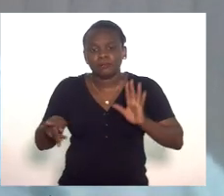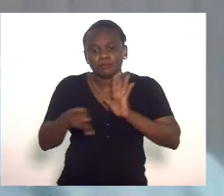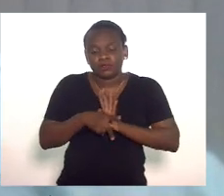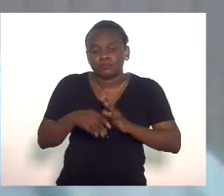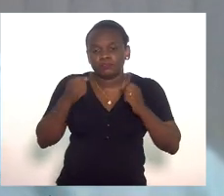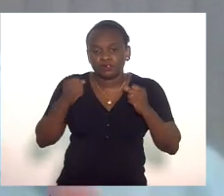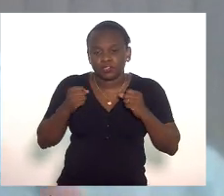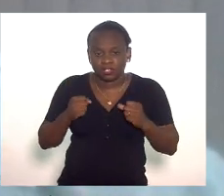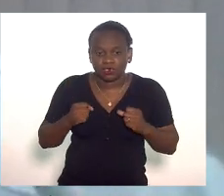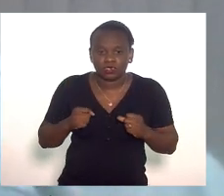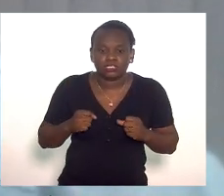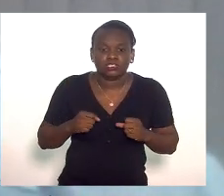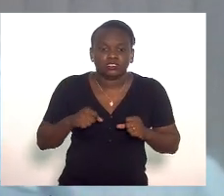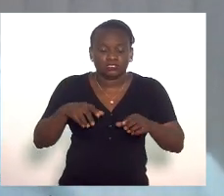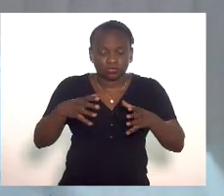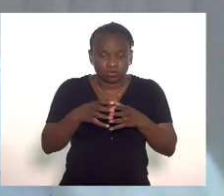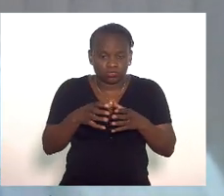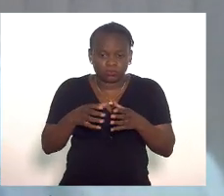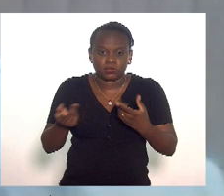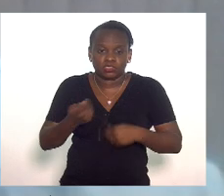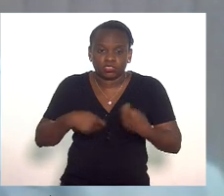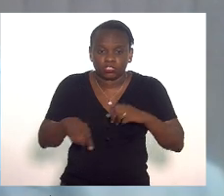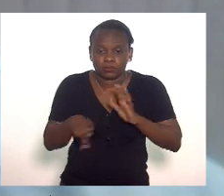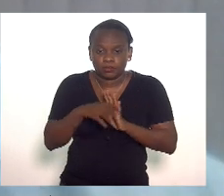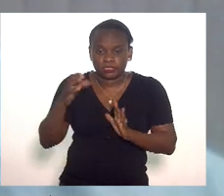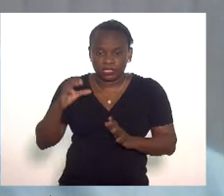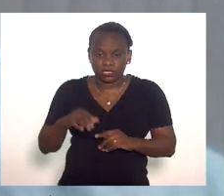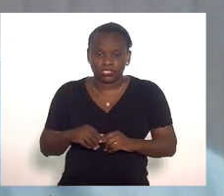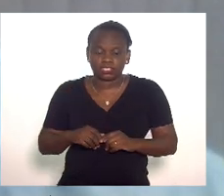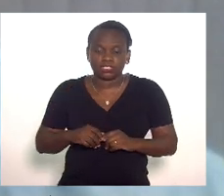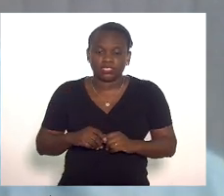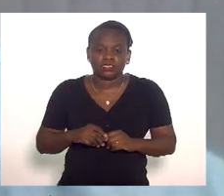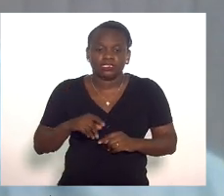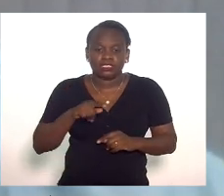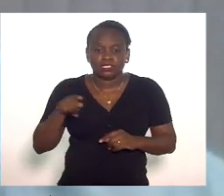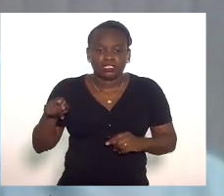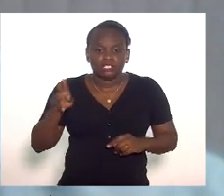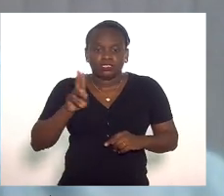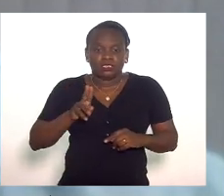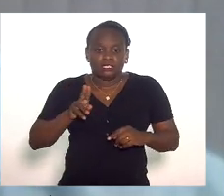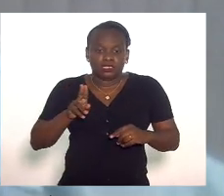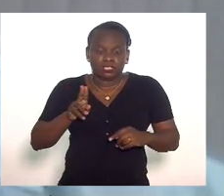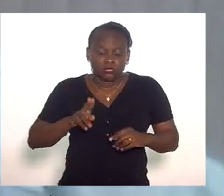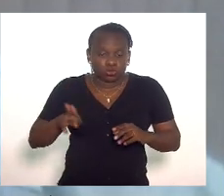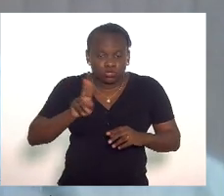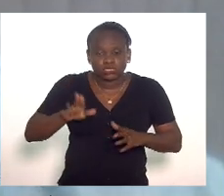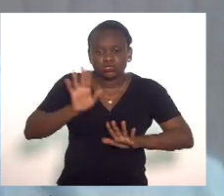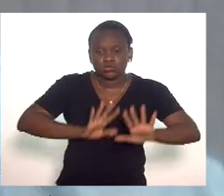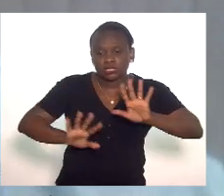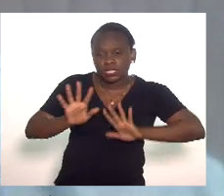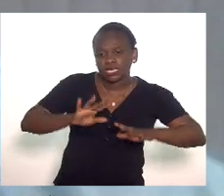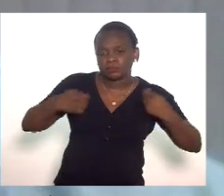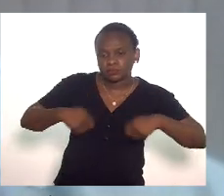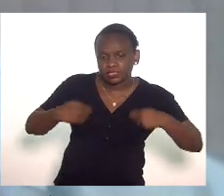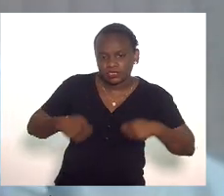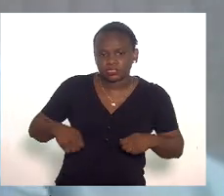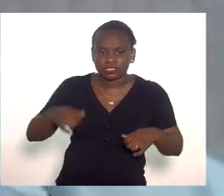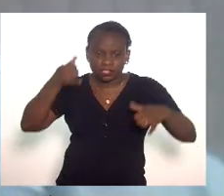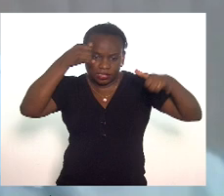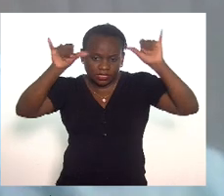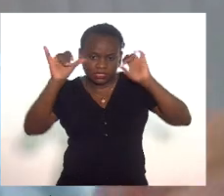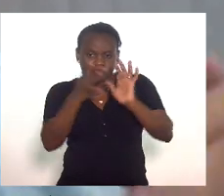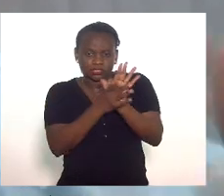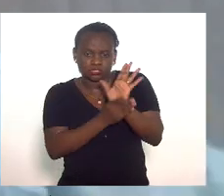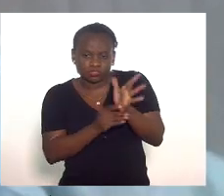de um setor econômico da cidade de Niterói que usando os devidos cuidados como o uso da